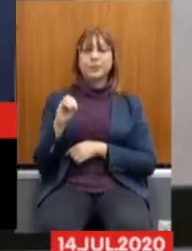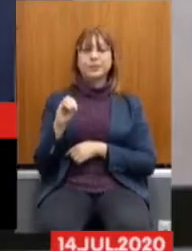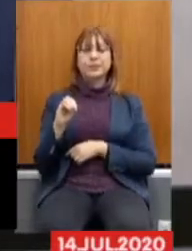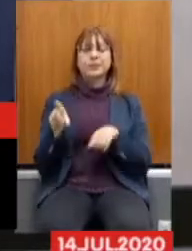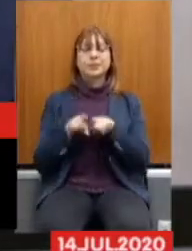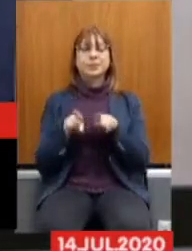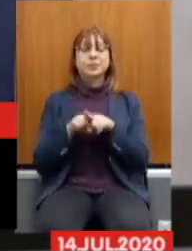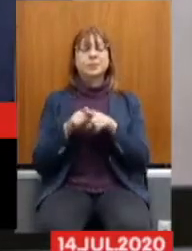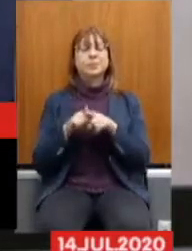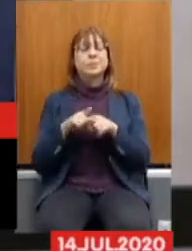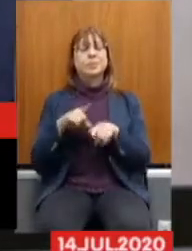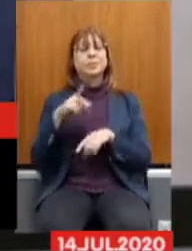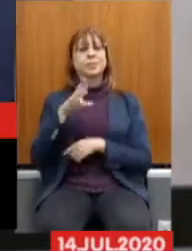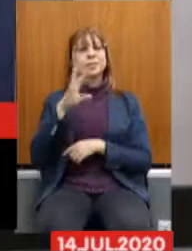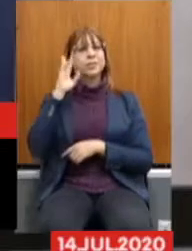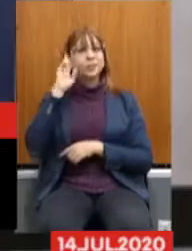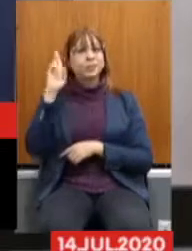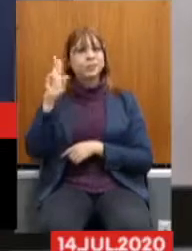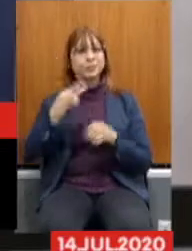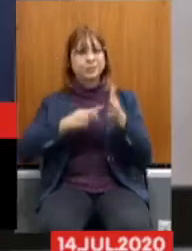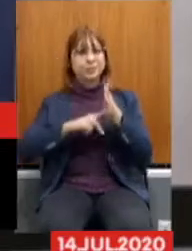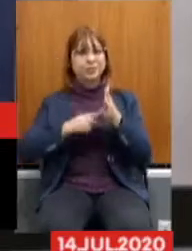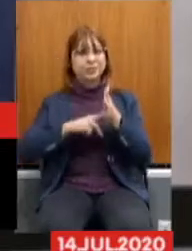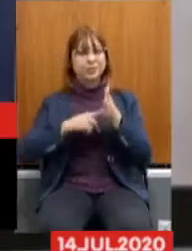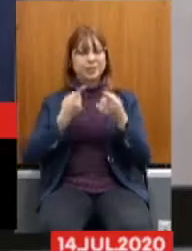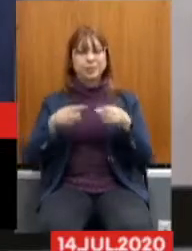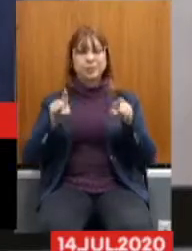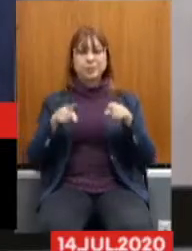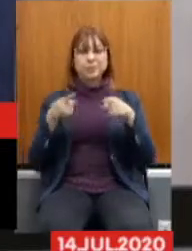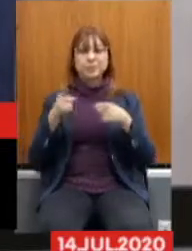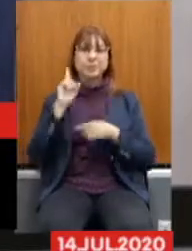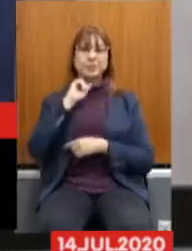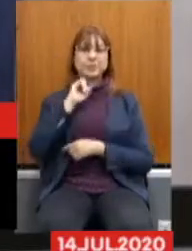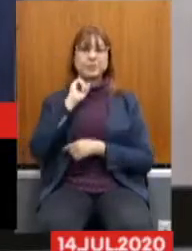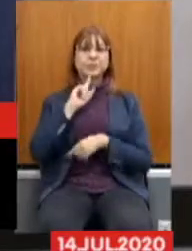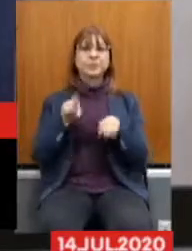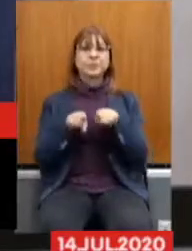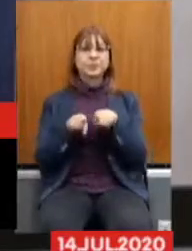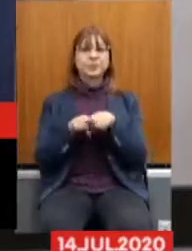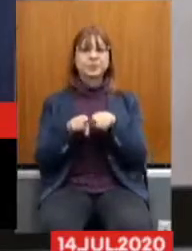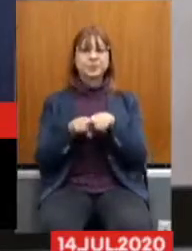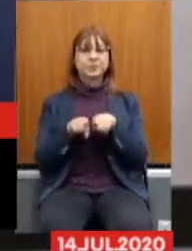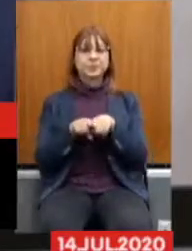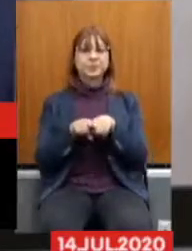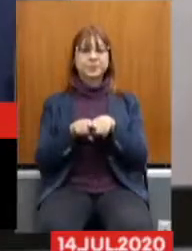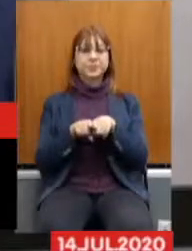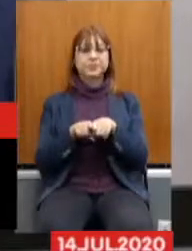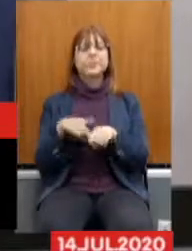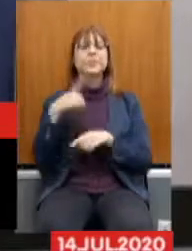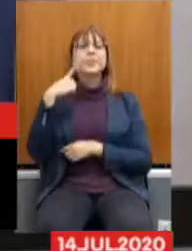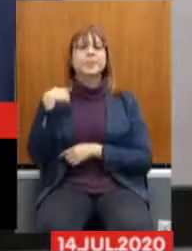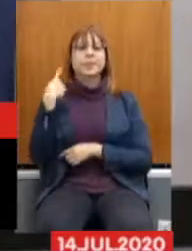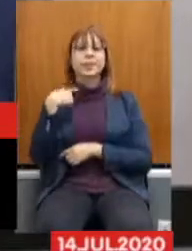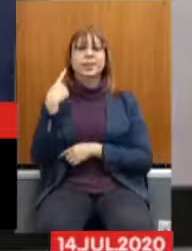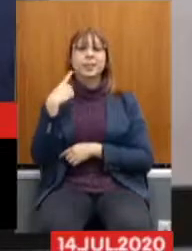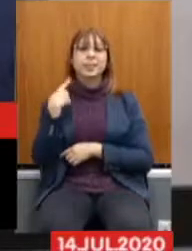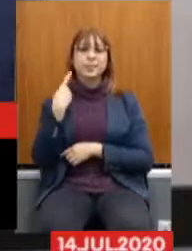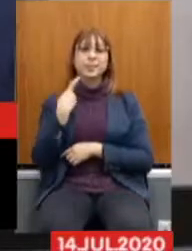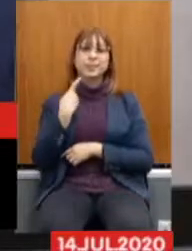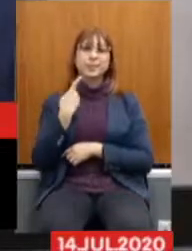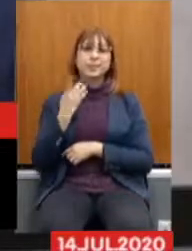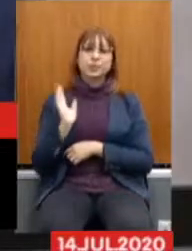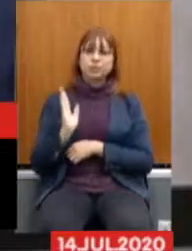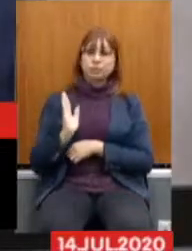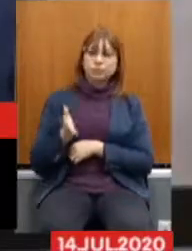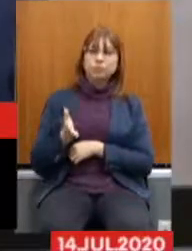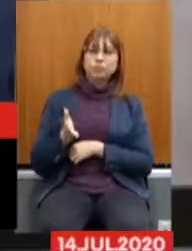Sindicato de Músicos Profissionais de Minas Gerais. Registramos a presença dos deputados já, daqui